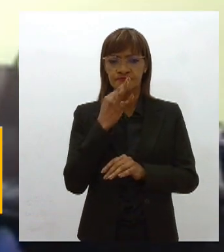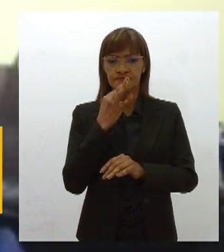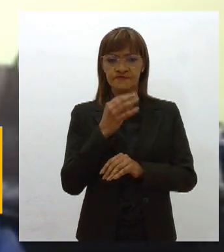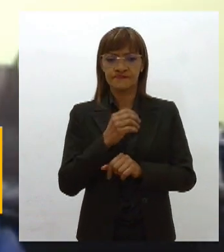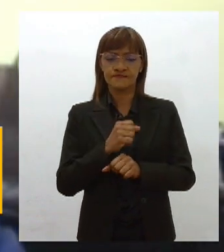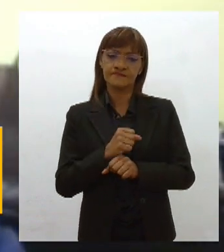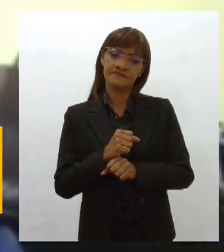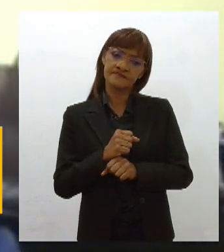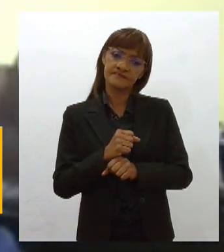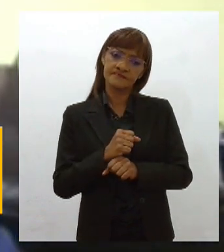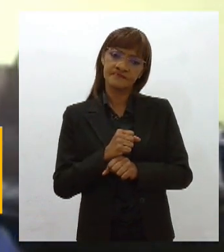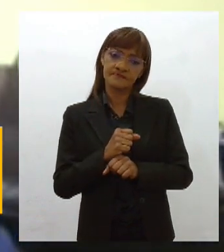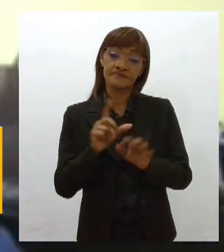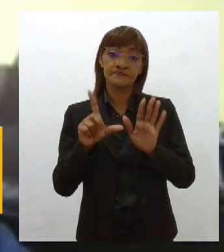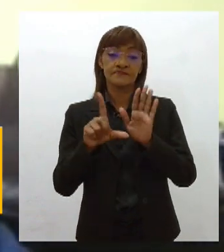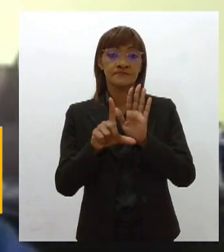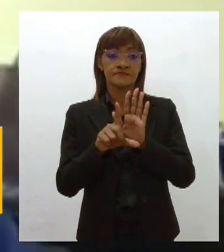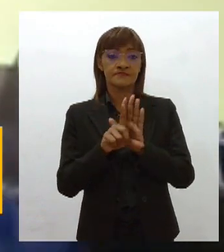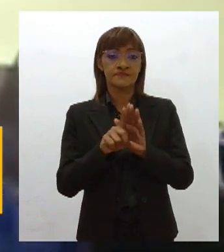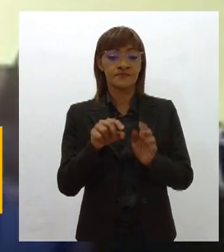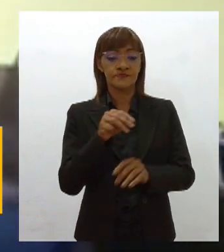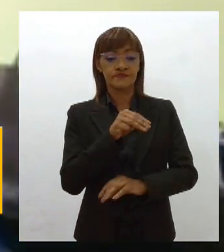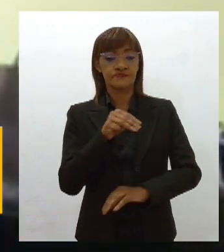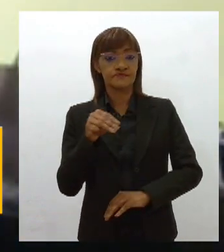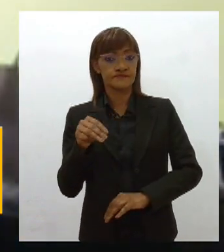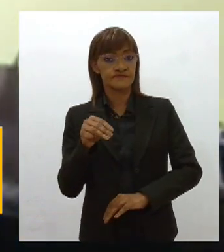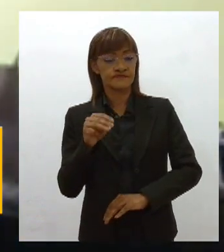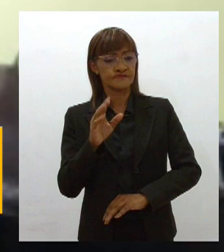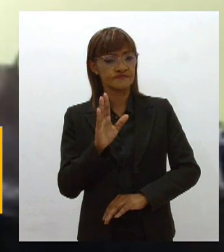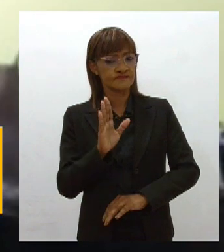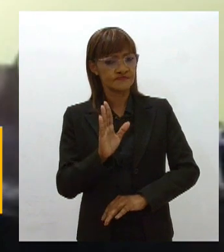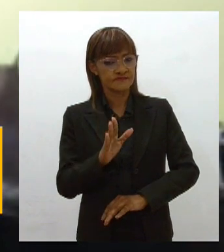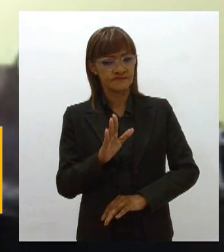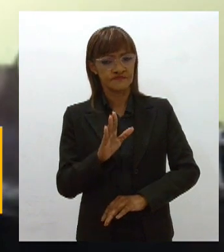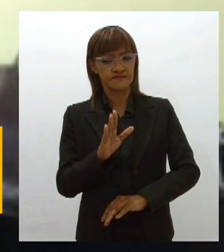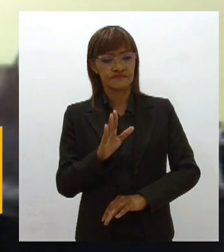Mestres. Então, com essa realização,